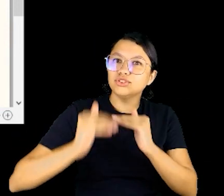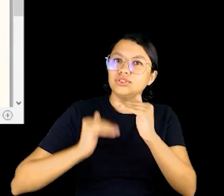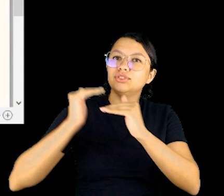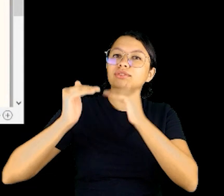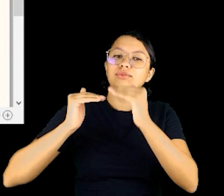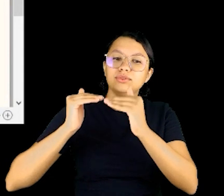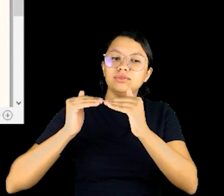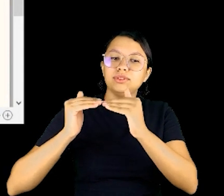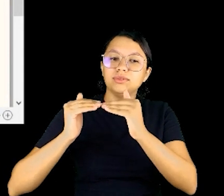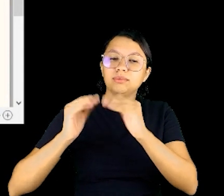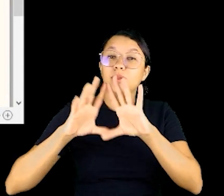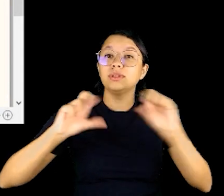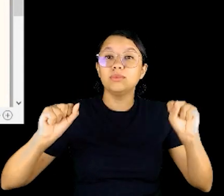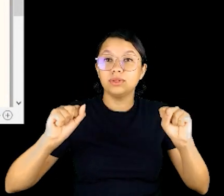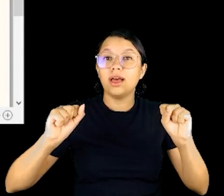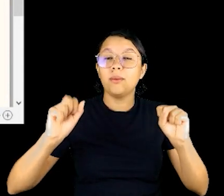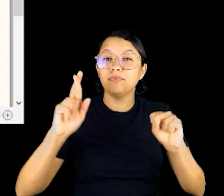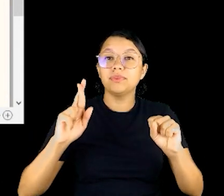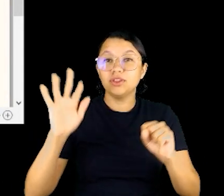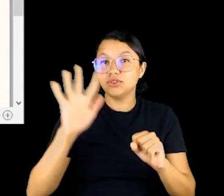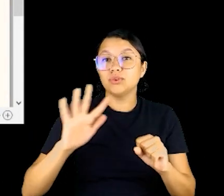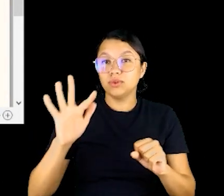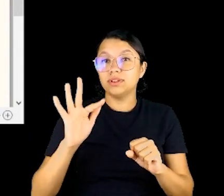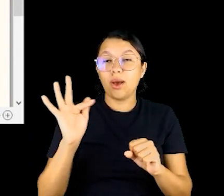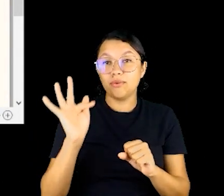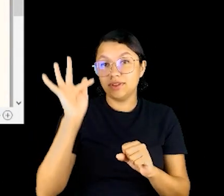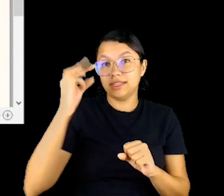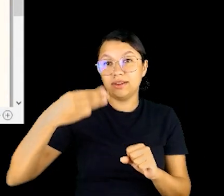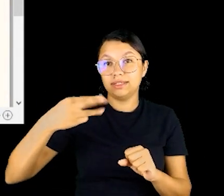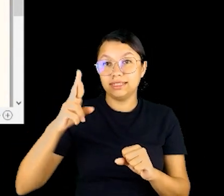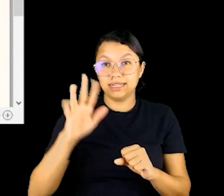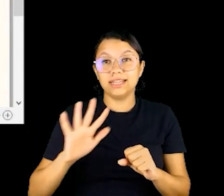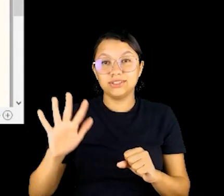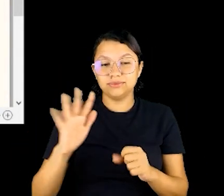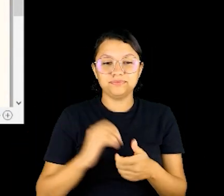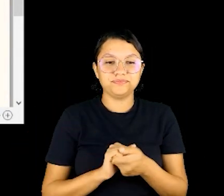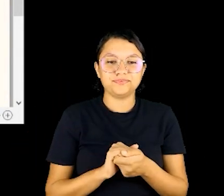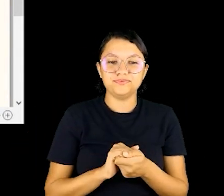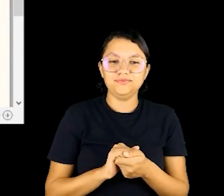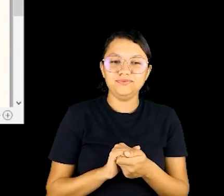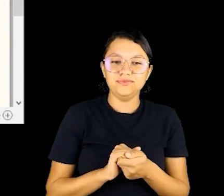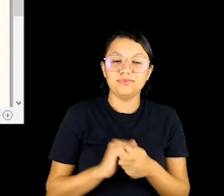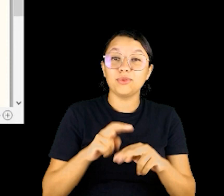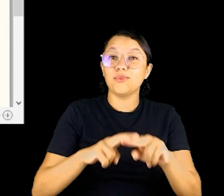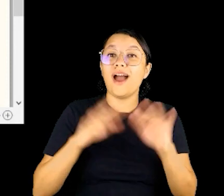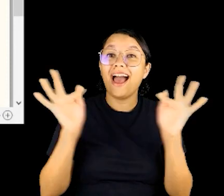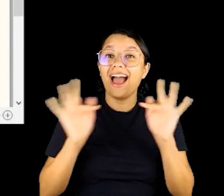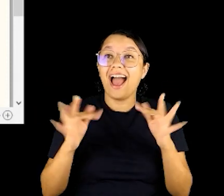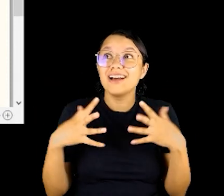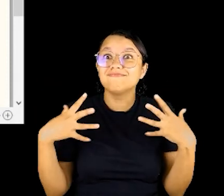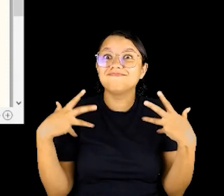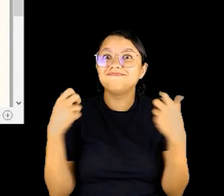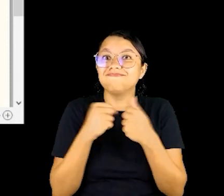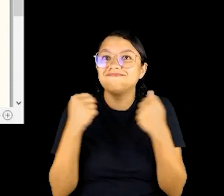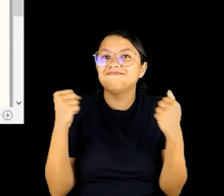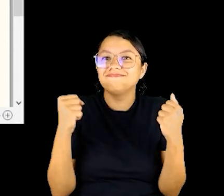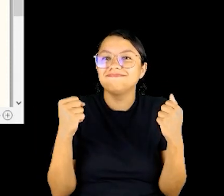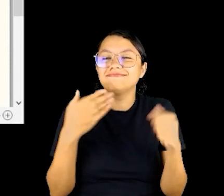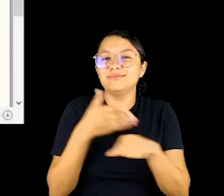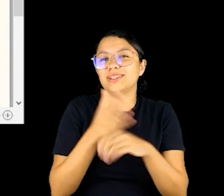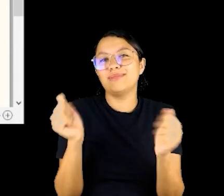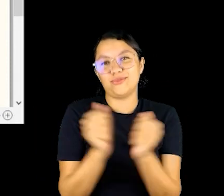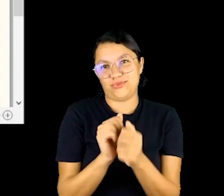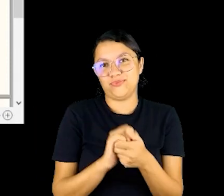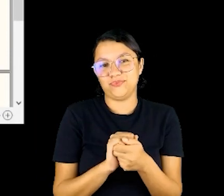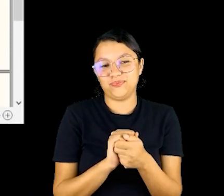cartilha desenvolvida pelo Tribunal Regional Federal da Terceira Região. Por isso, assim, a minha alegria enorme de estar participando de tudo isso com vocês.